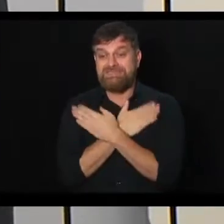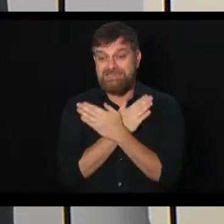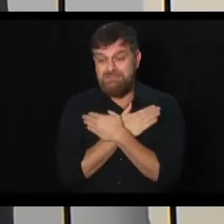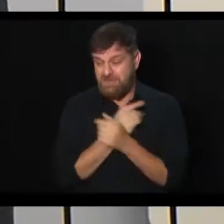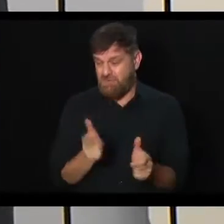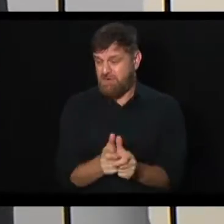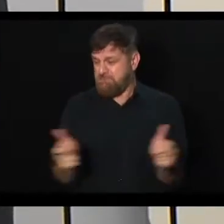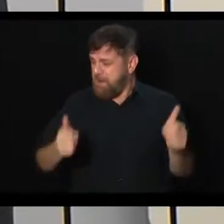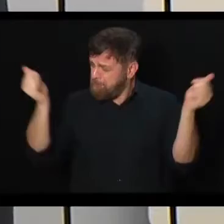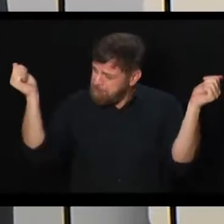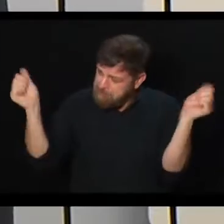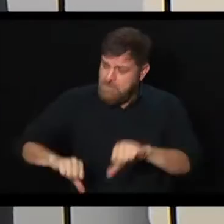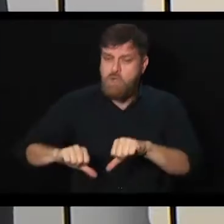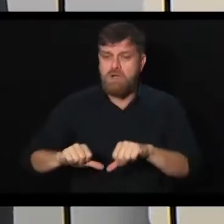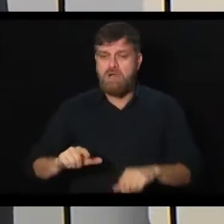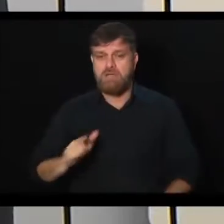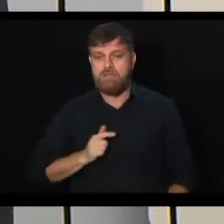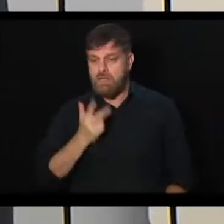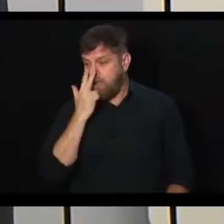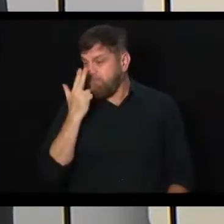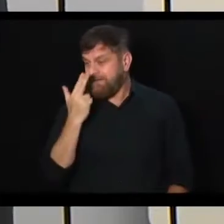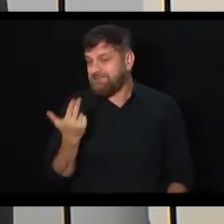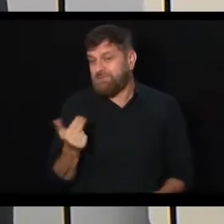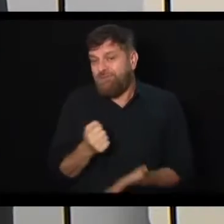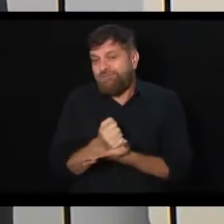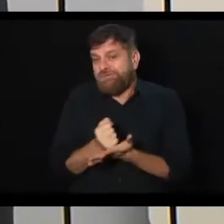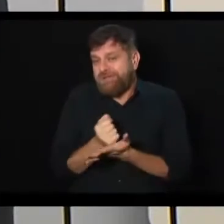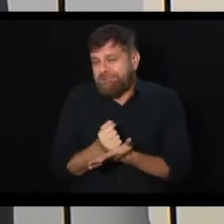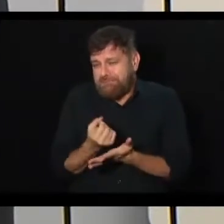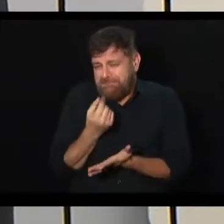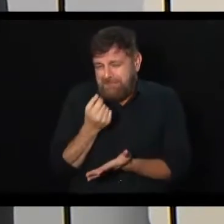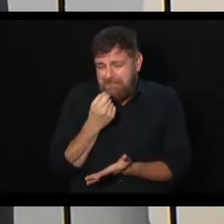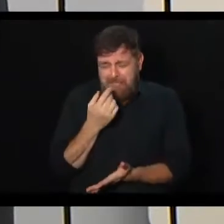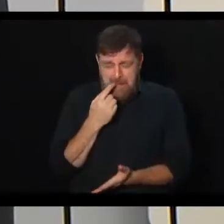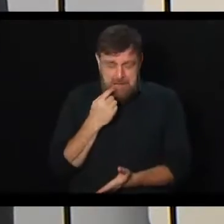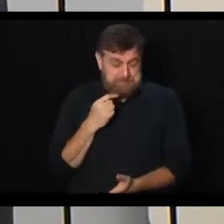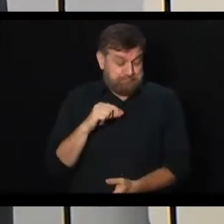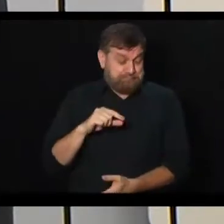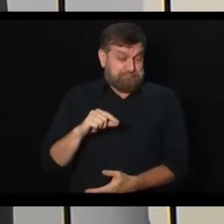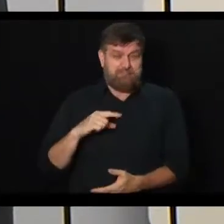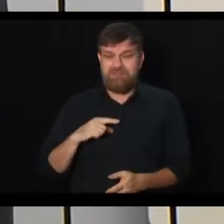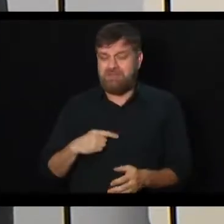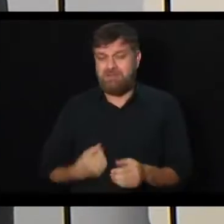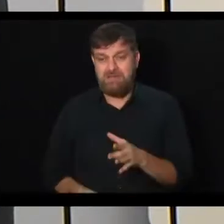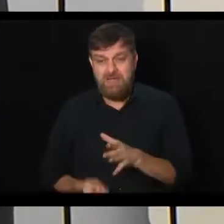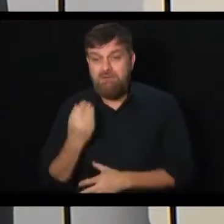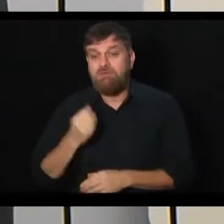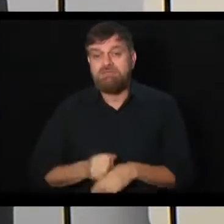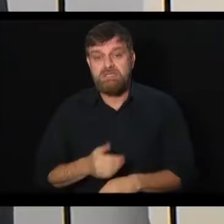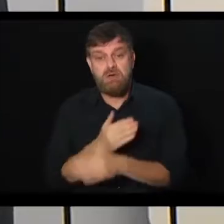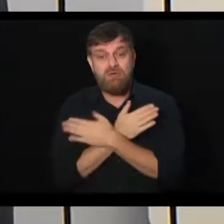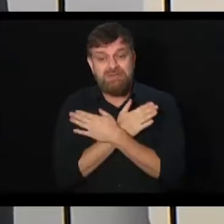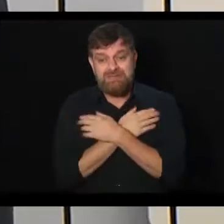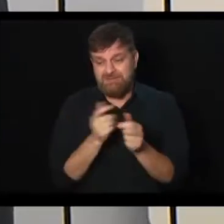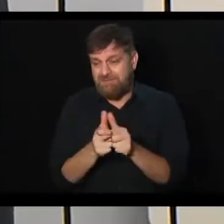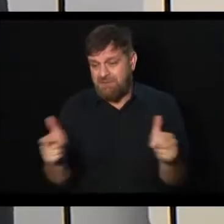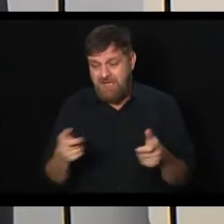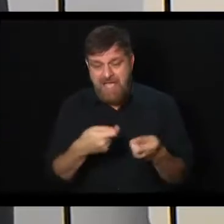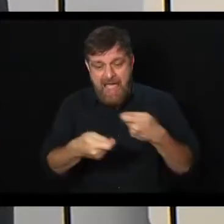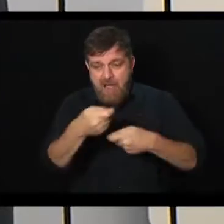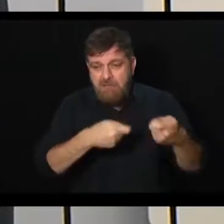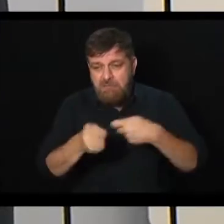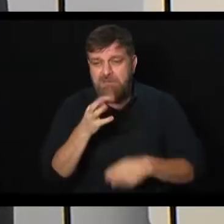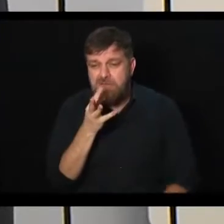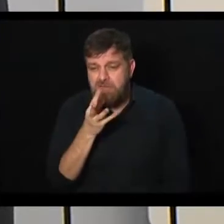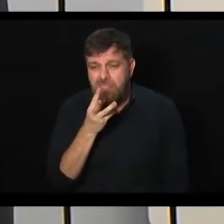Então, é remédio amargo que tende a agravar o problema do desemprego, da desaceleração. A Argentina é